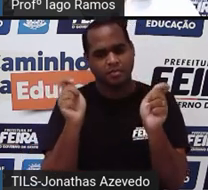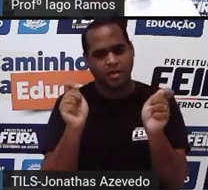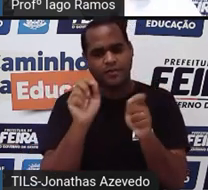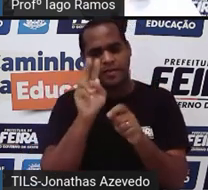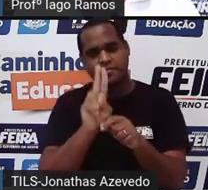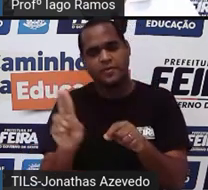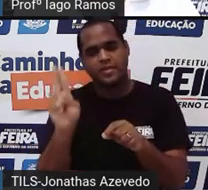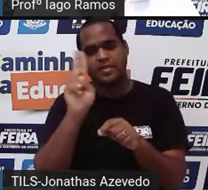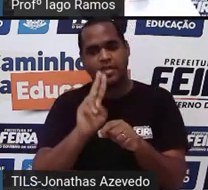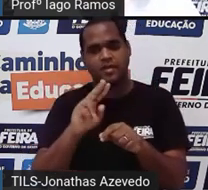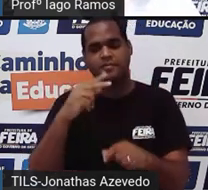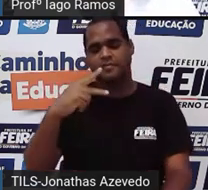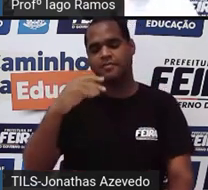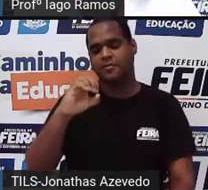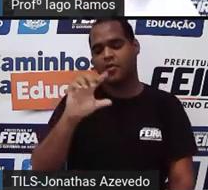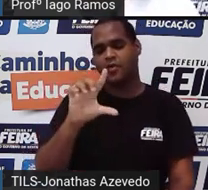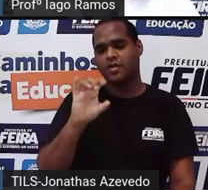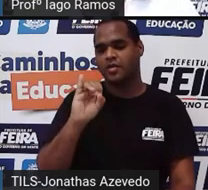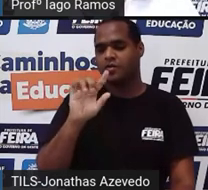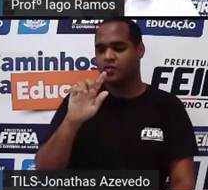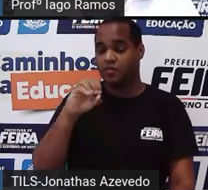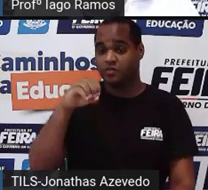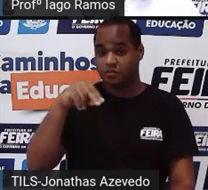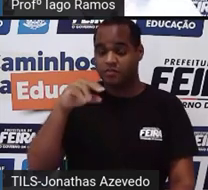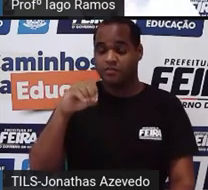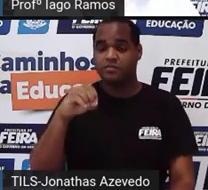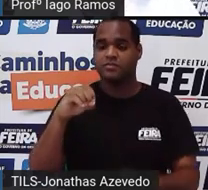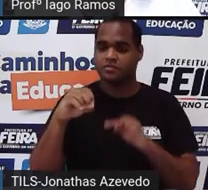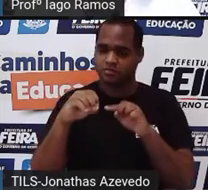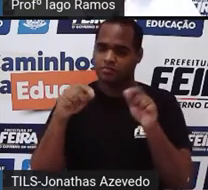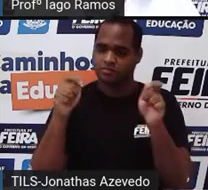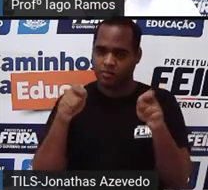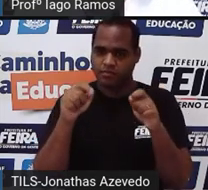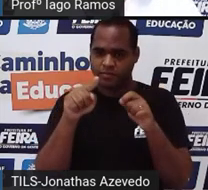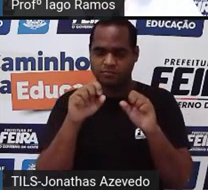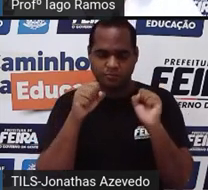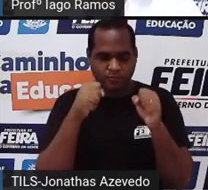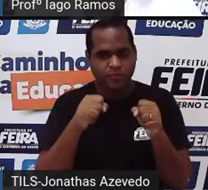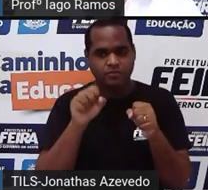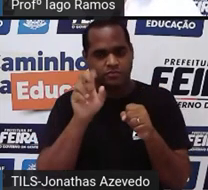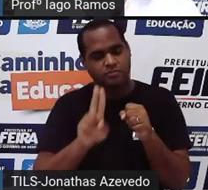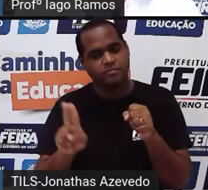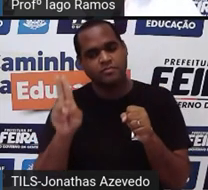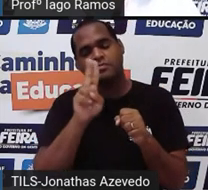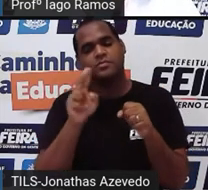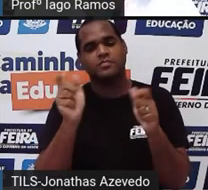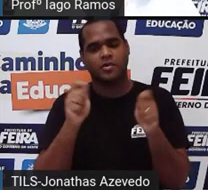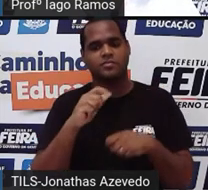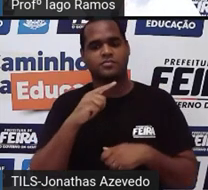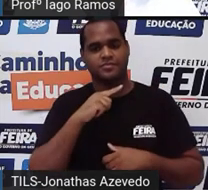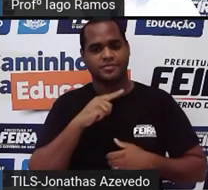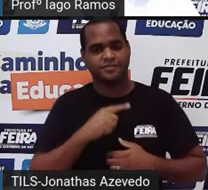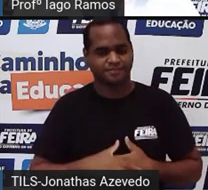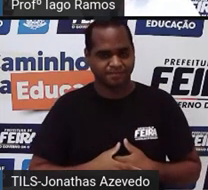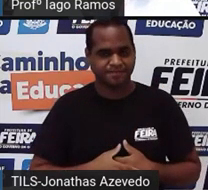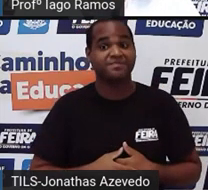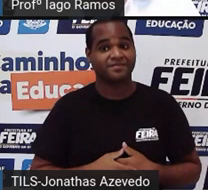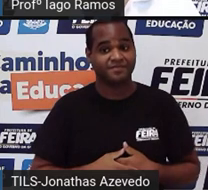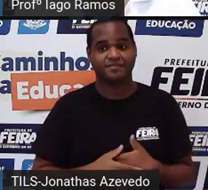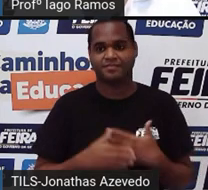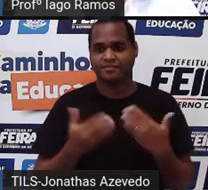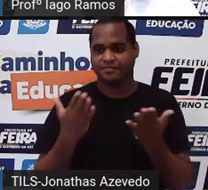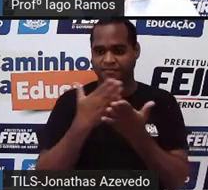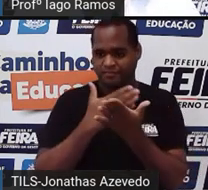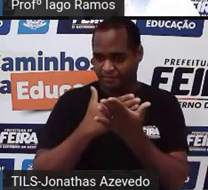palavra polígonos, figuras geométricas planas, polígonos, certo? Então eu já começo